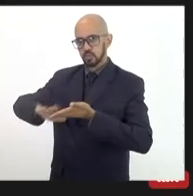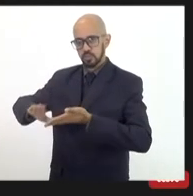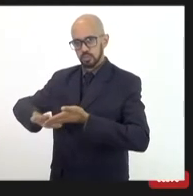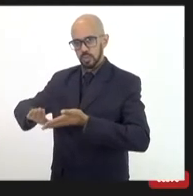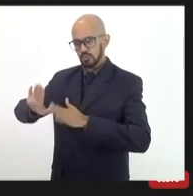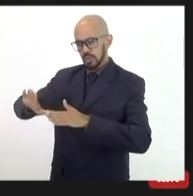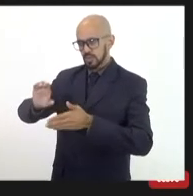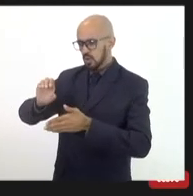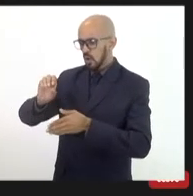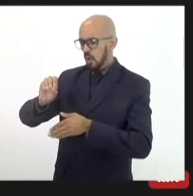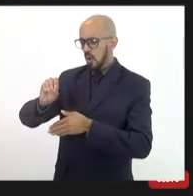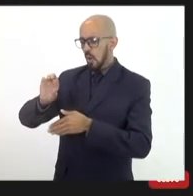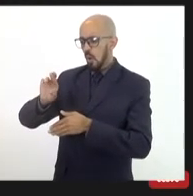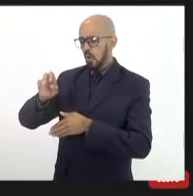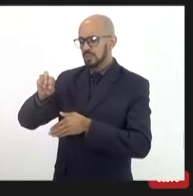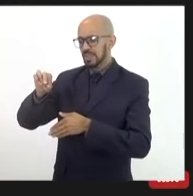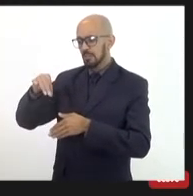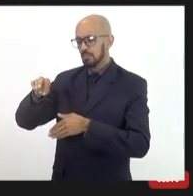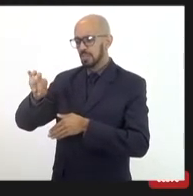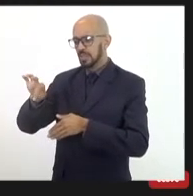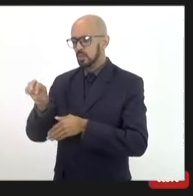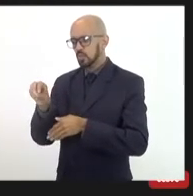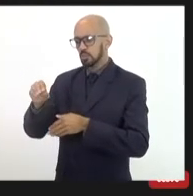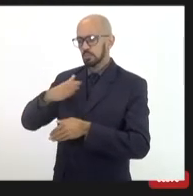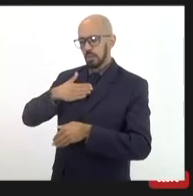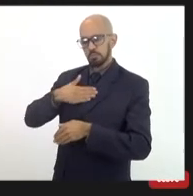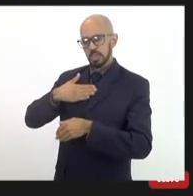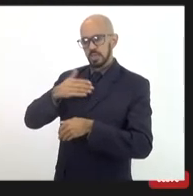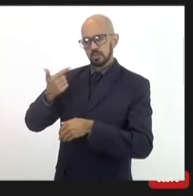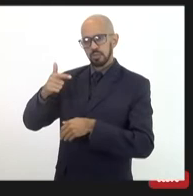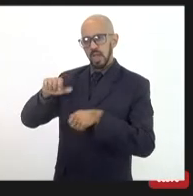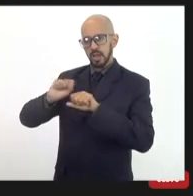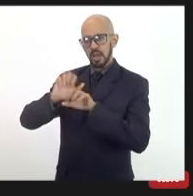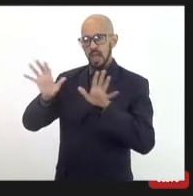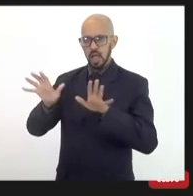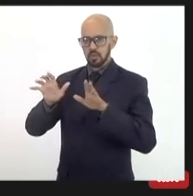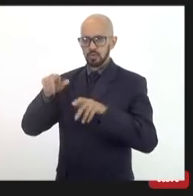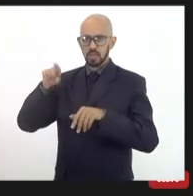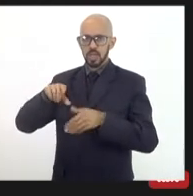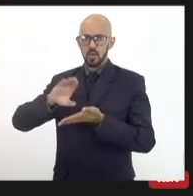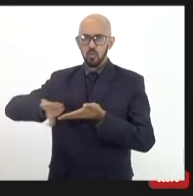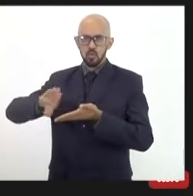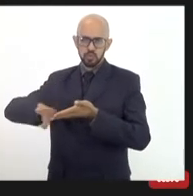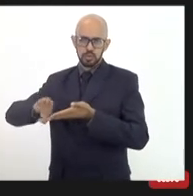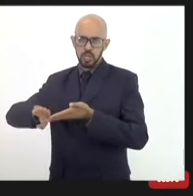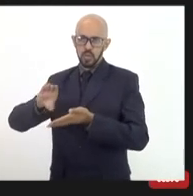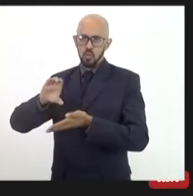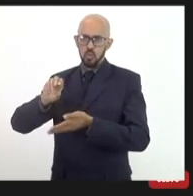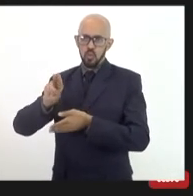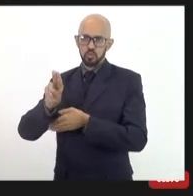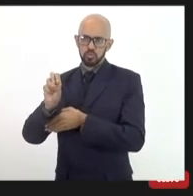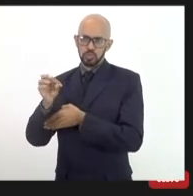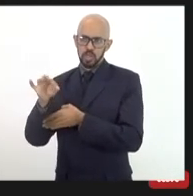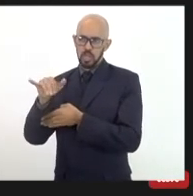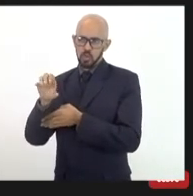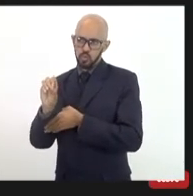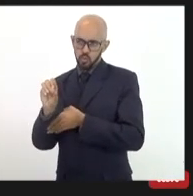investimento também. Como botou o orçamento, para mim, não ficou claro que era na função custeio, por isso é que eu